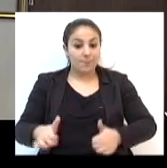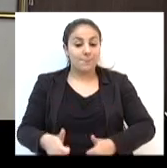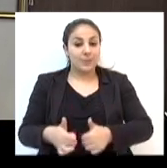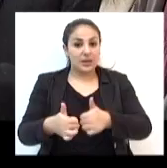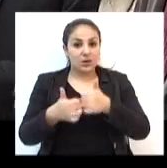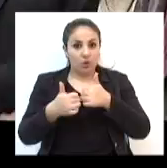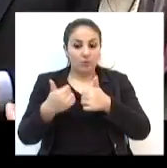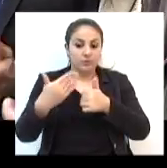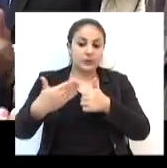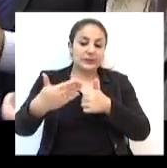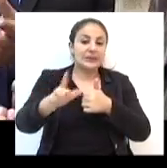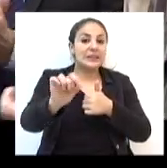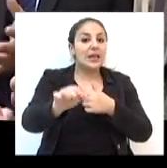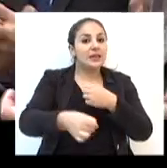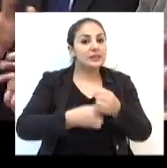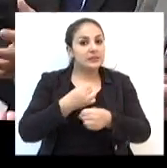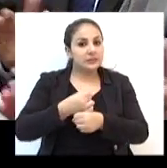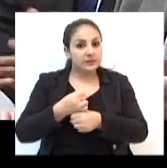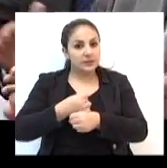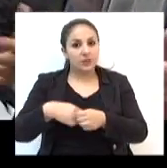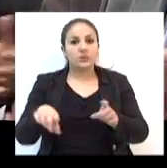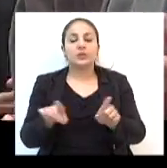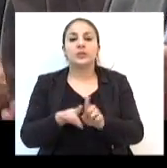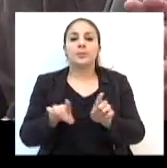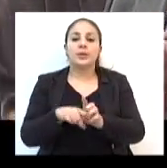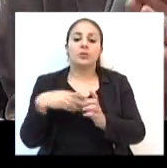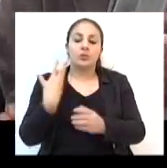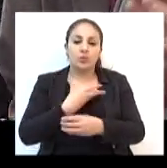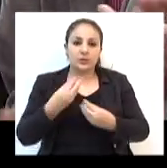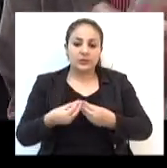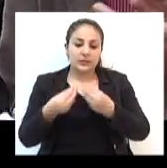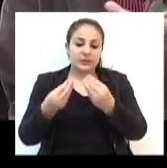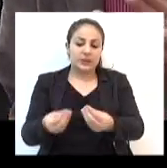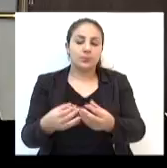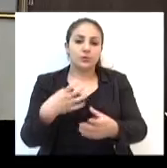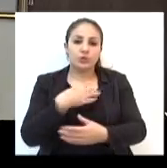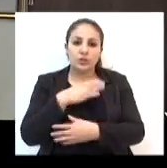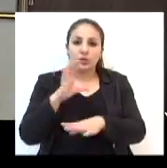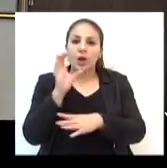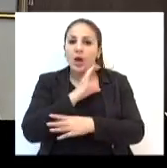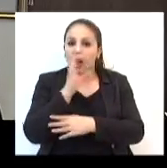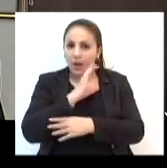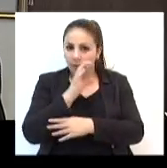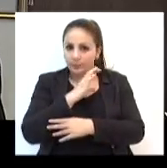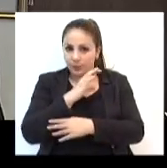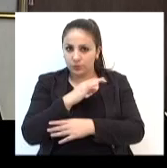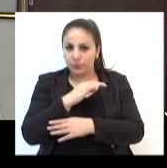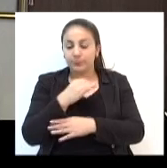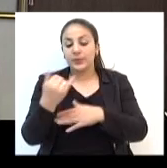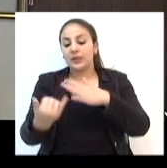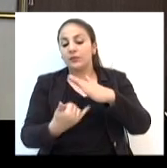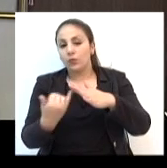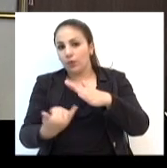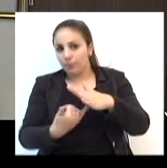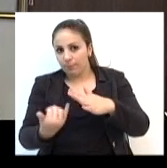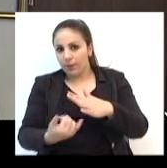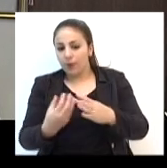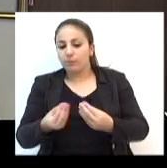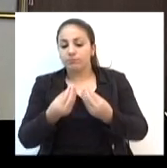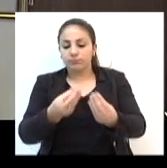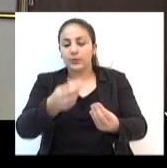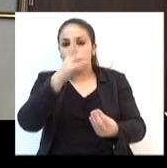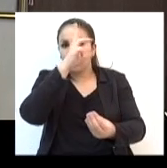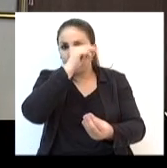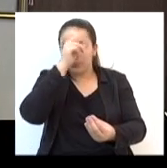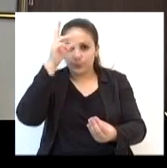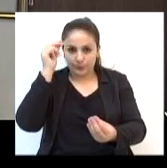próximo decênio. Entregamos de forma rápida e formal ao Sr. Prefeito Municipal o